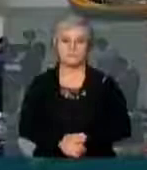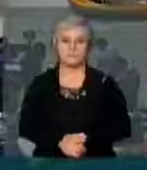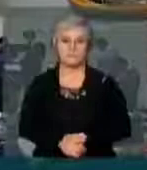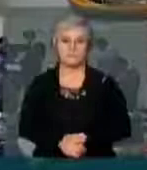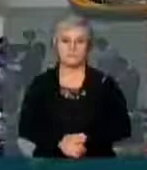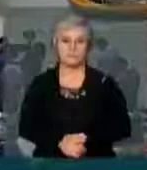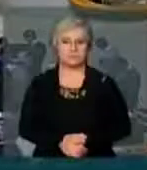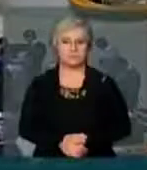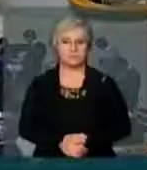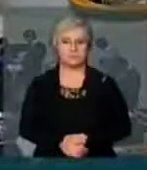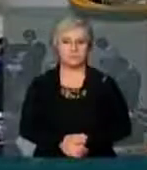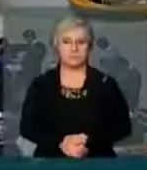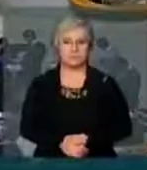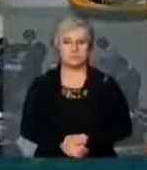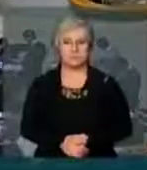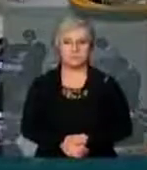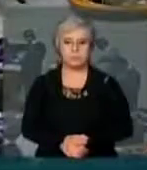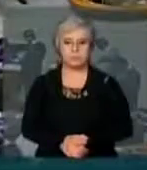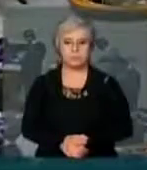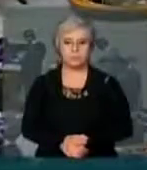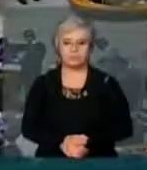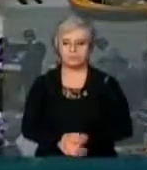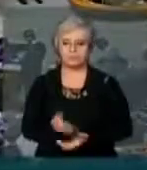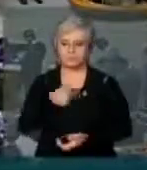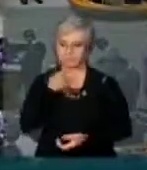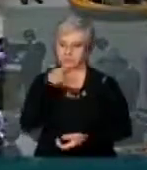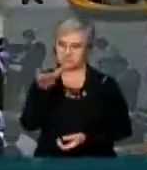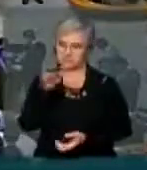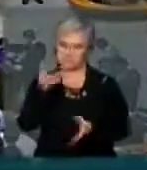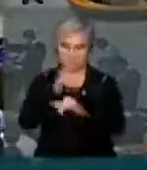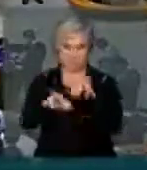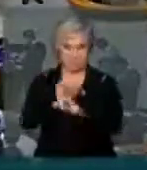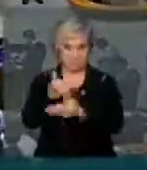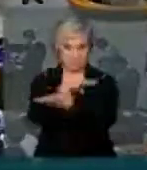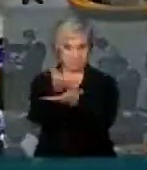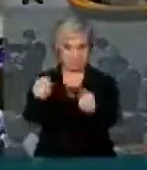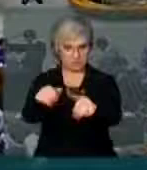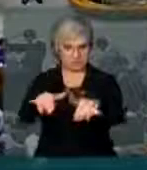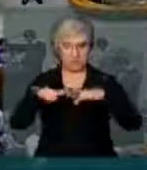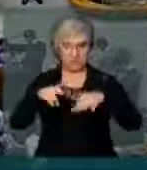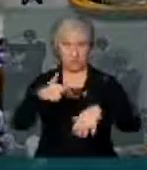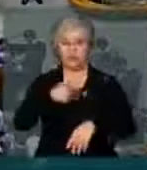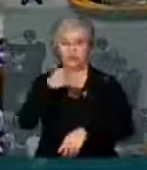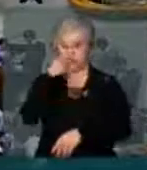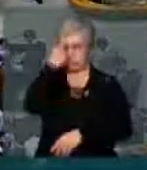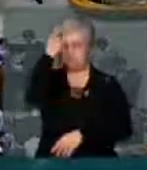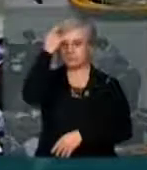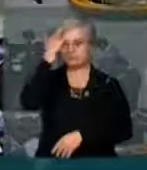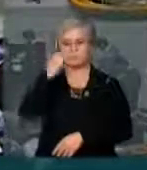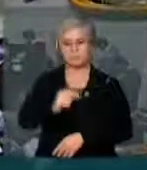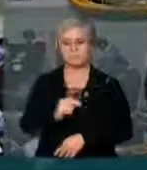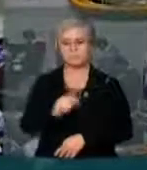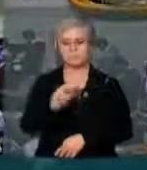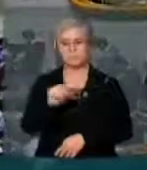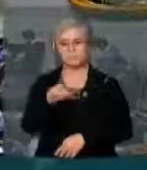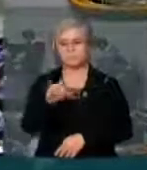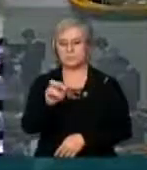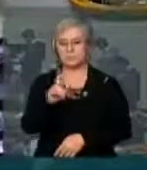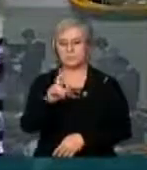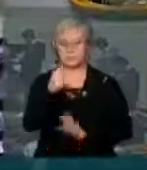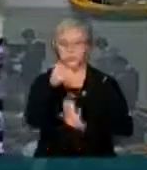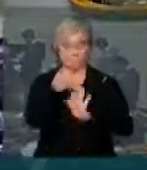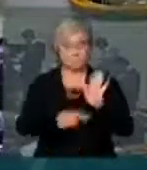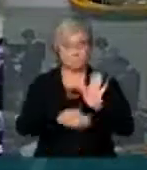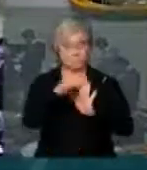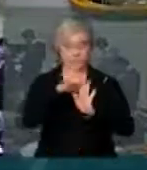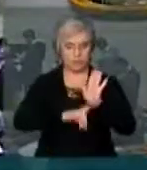Muito obrigado, Sr. Presidente. Quero dar conhecimento ao plenário, que eu sou o autor de um projeto